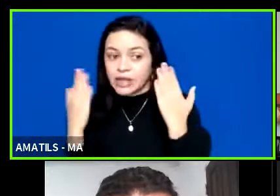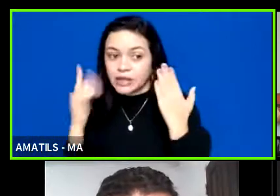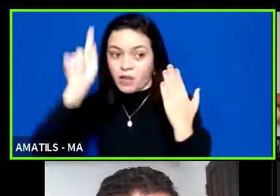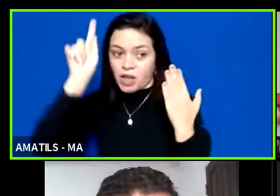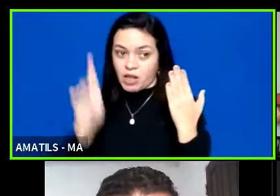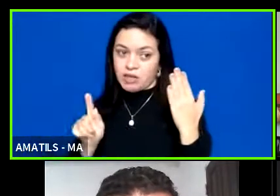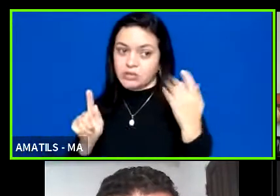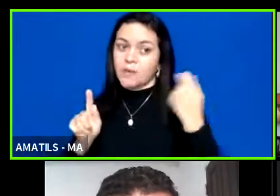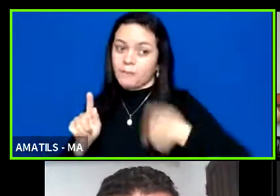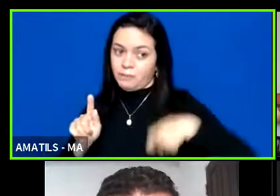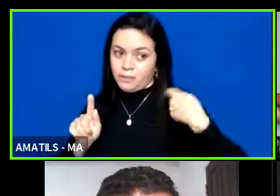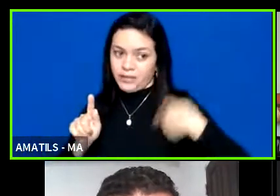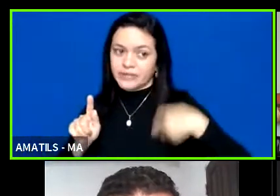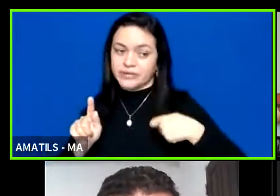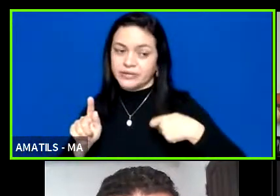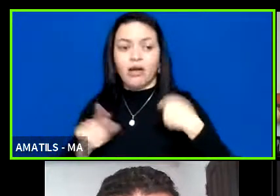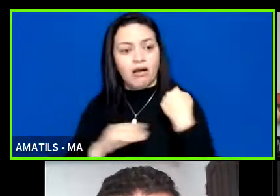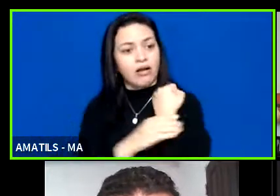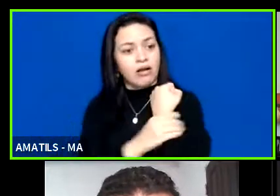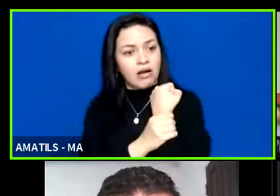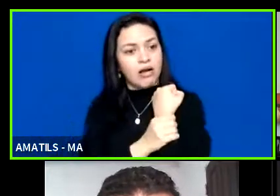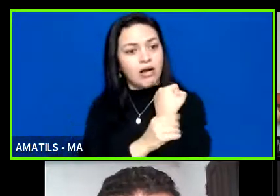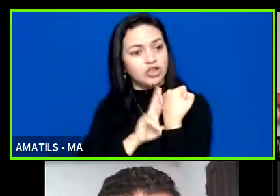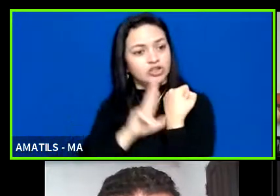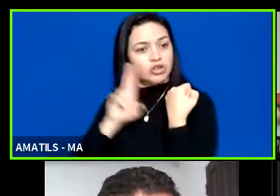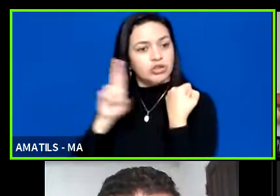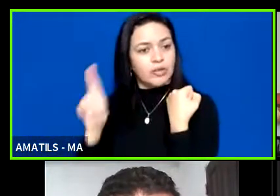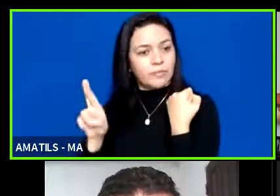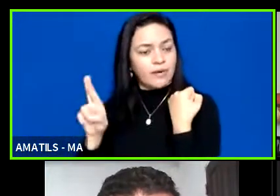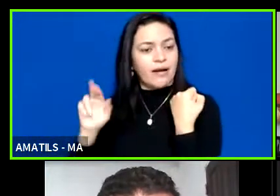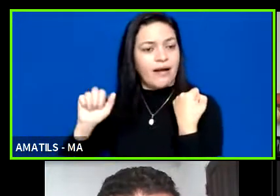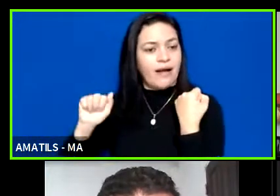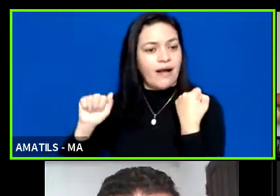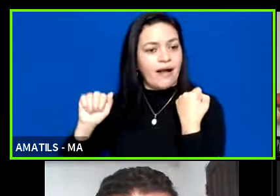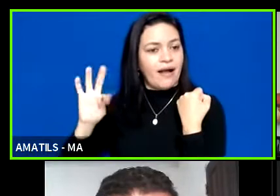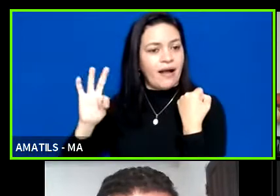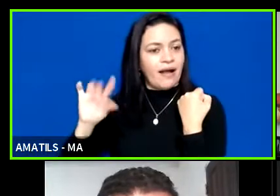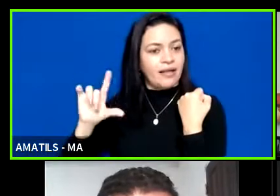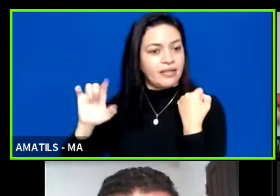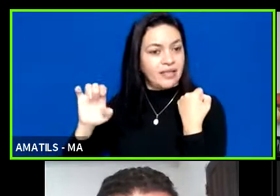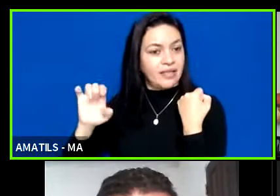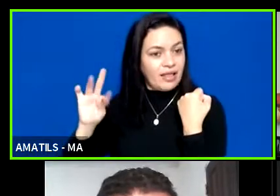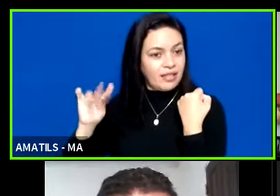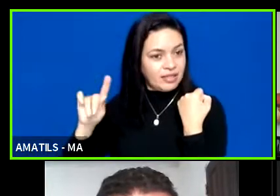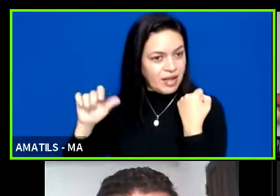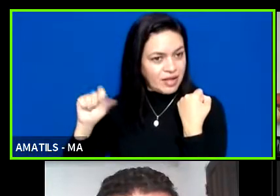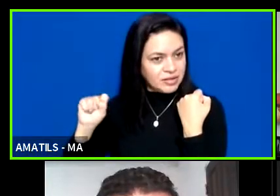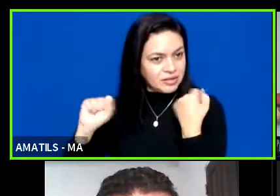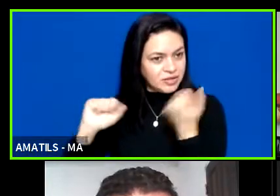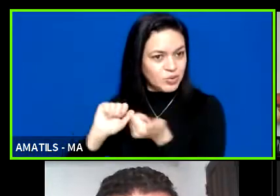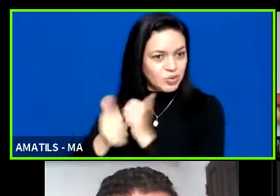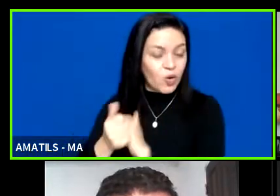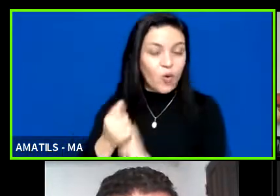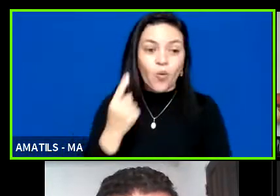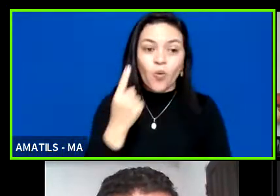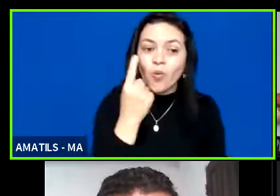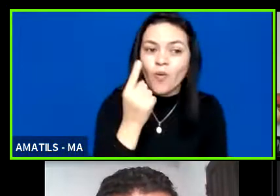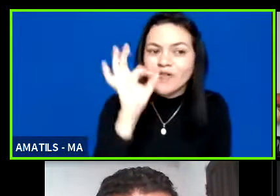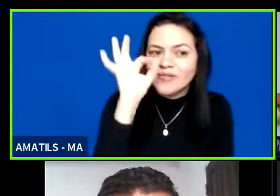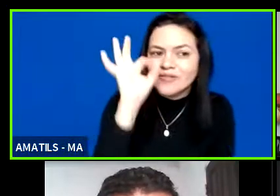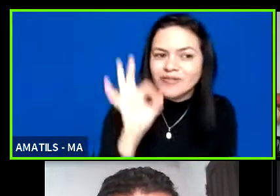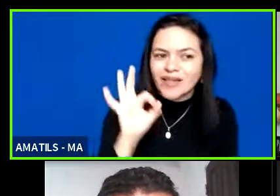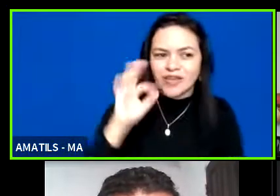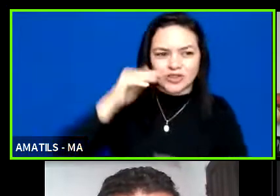garantia de representação da categoria de atletas isso é importante que vocês saibam um terço dos votos válidos para a eleição